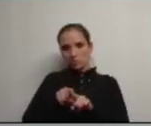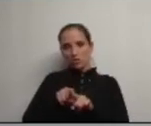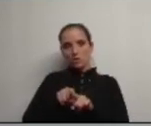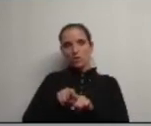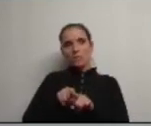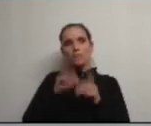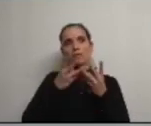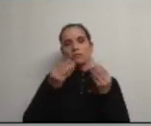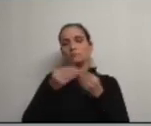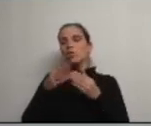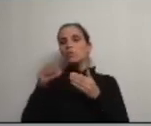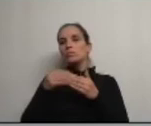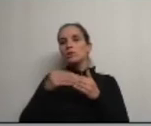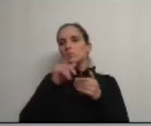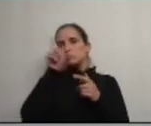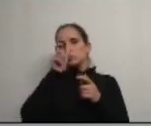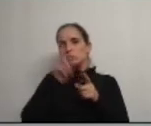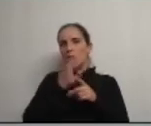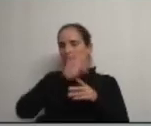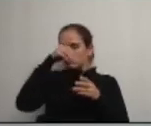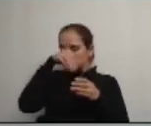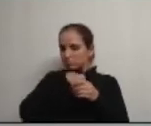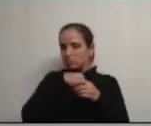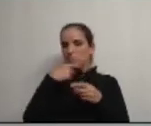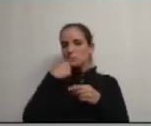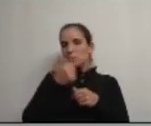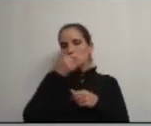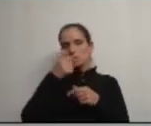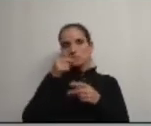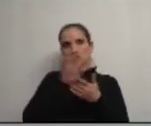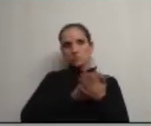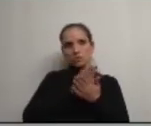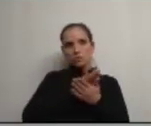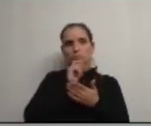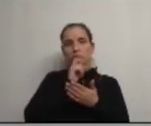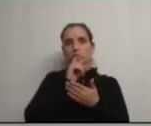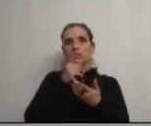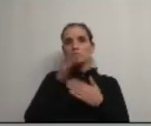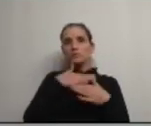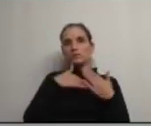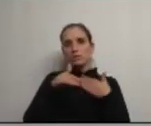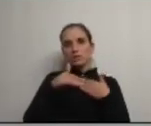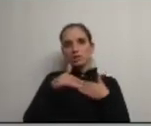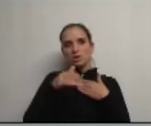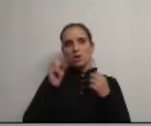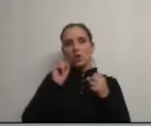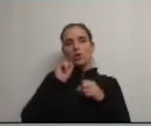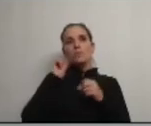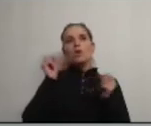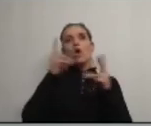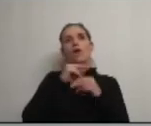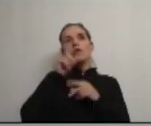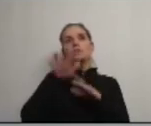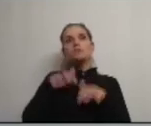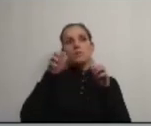a documentação existente para a gente ficar mais dentro do assunto e a possibilidade de se agendar para a próxima Assembleia